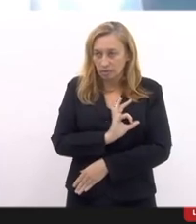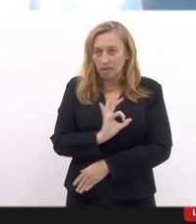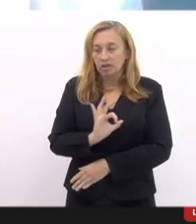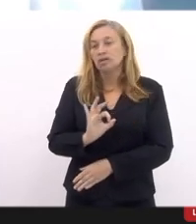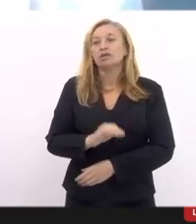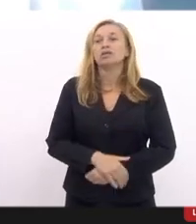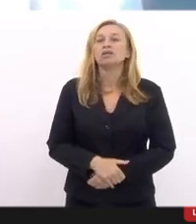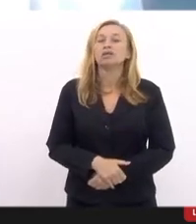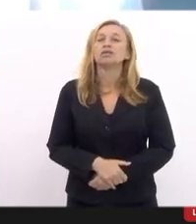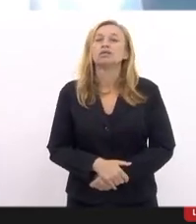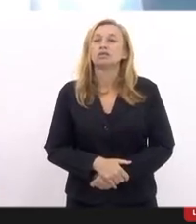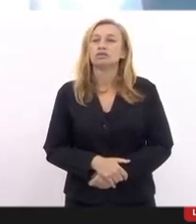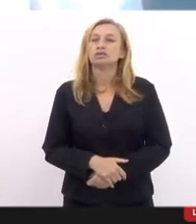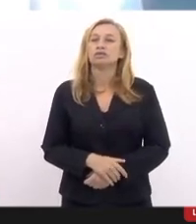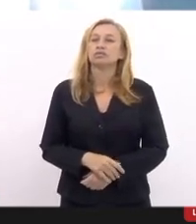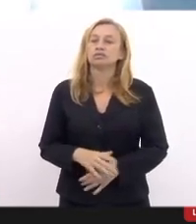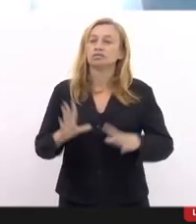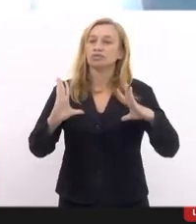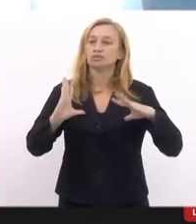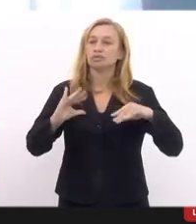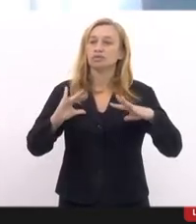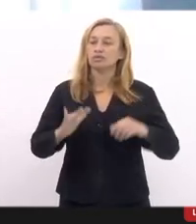e praças fora de serviço?